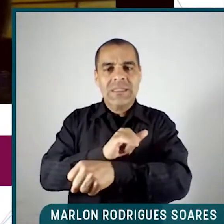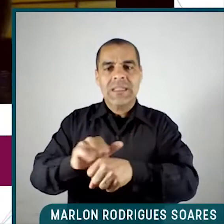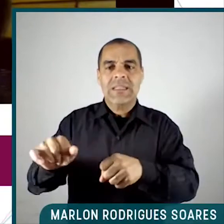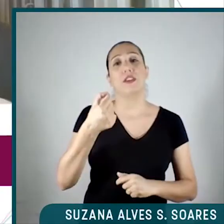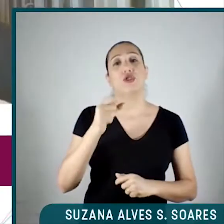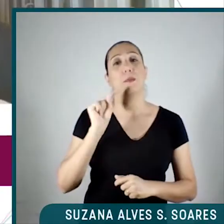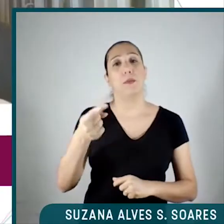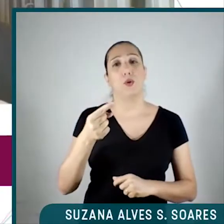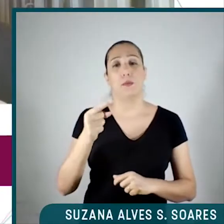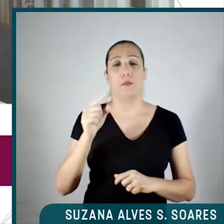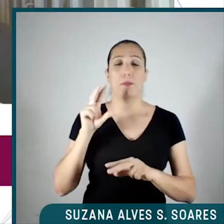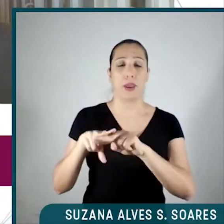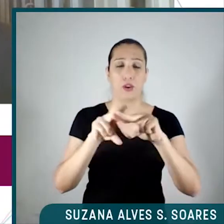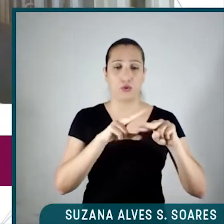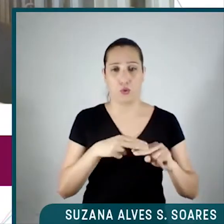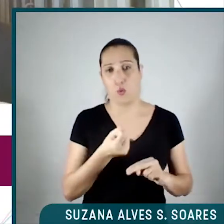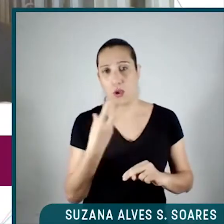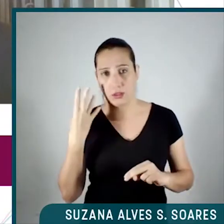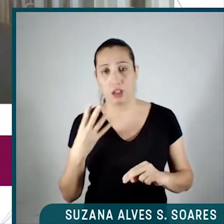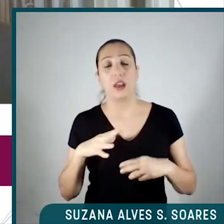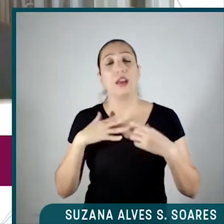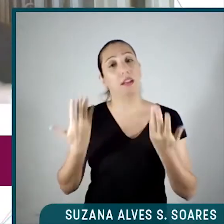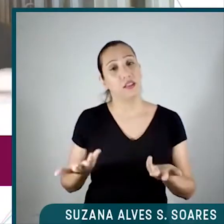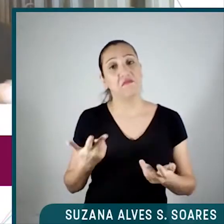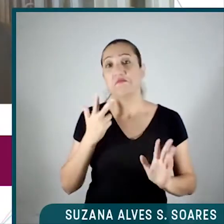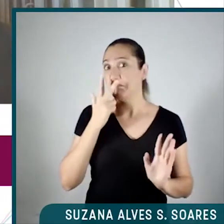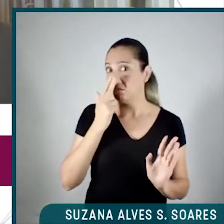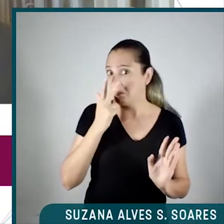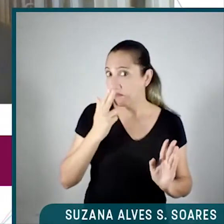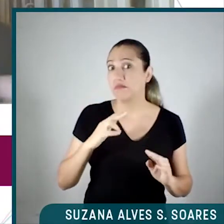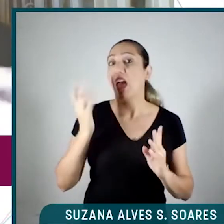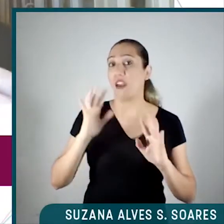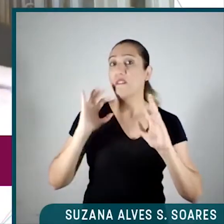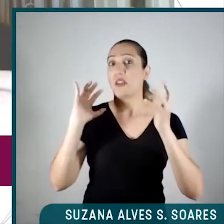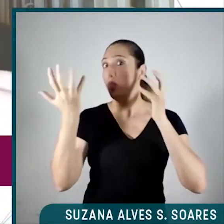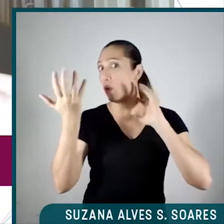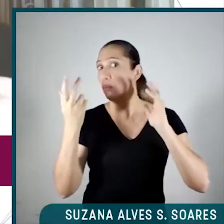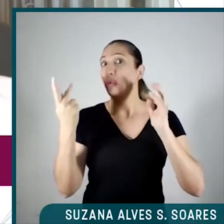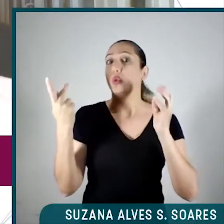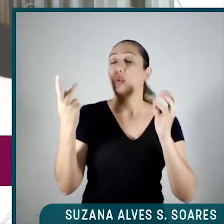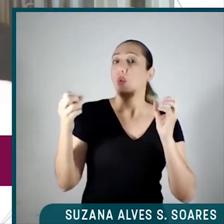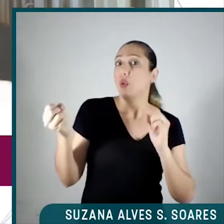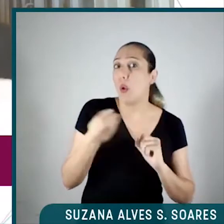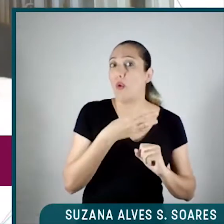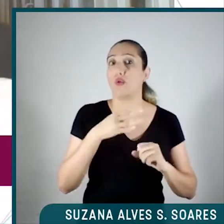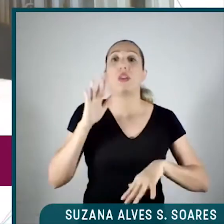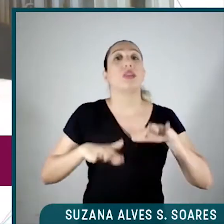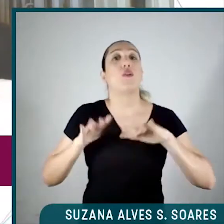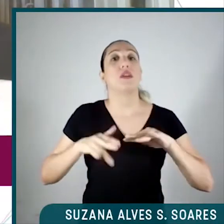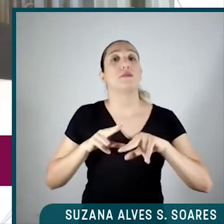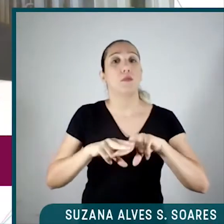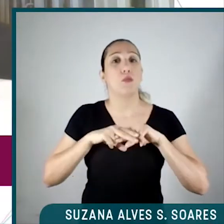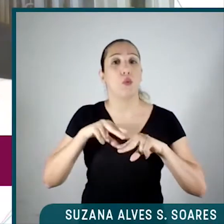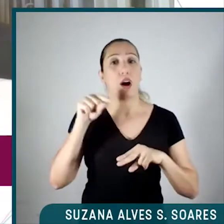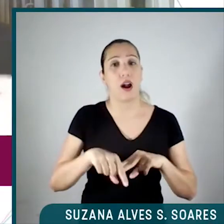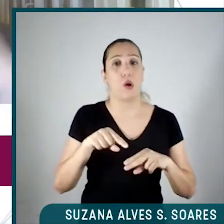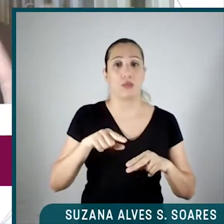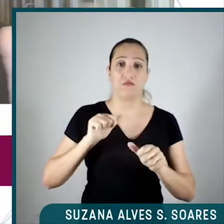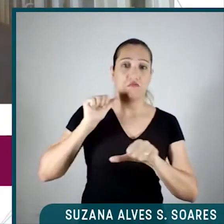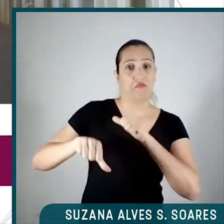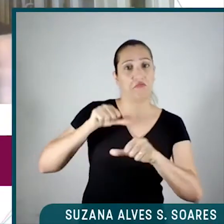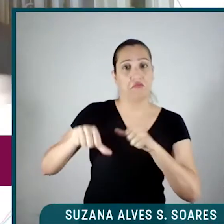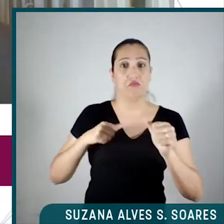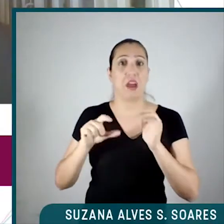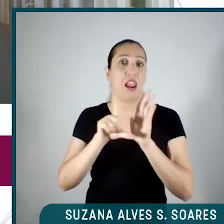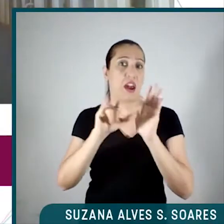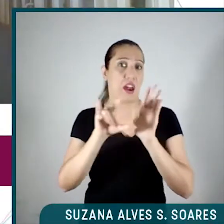a dialogar. Aparentemente, a gente está diante de um fenômeno novo, talvez como consequência já de alterações legais, porque